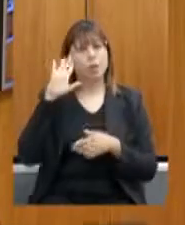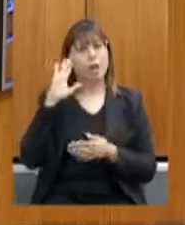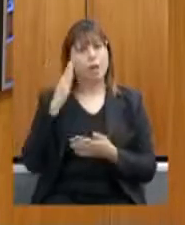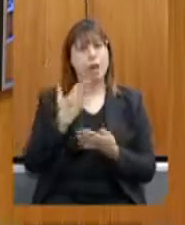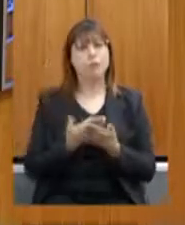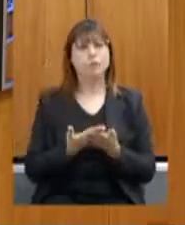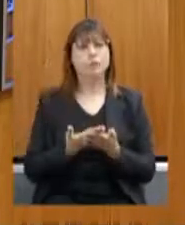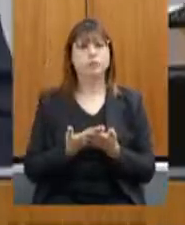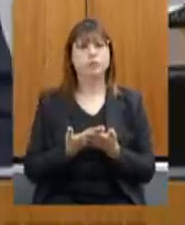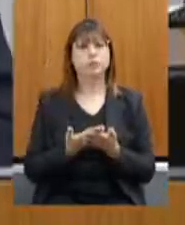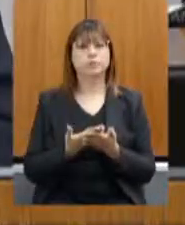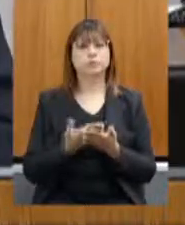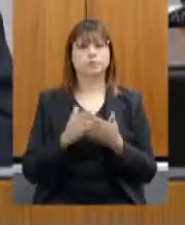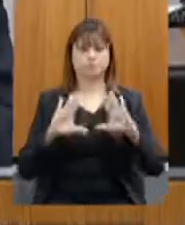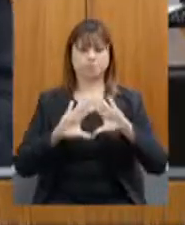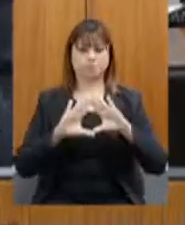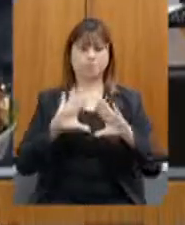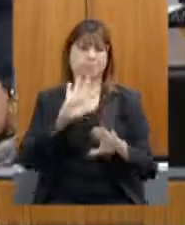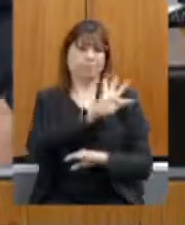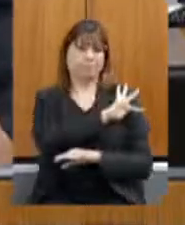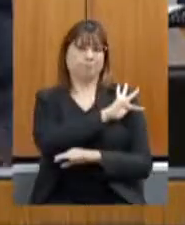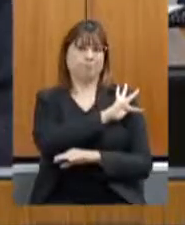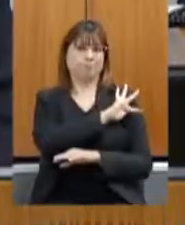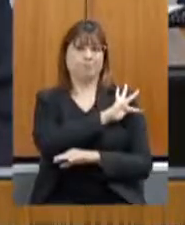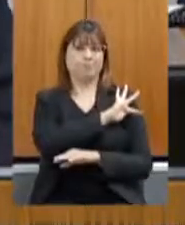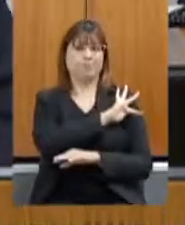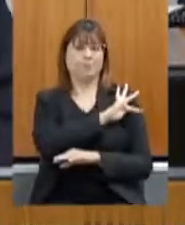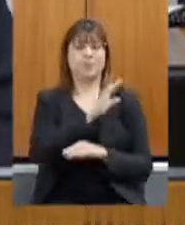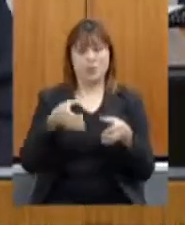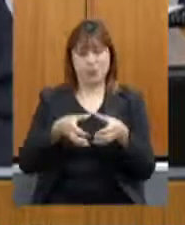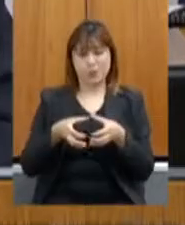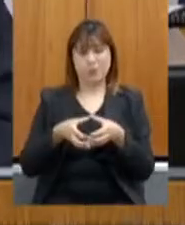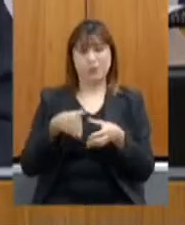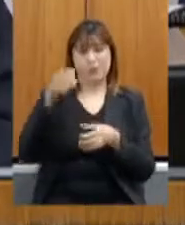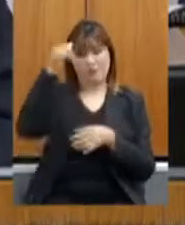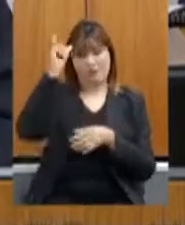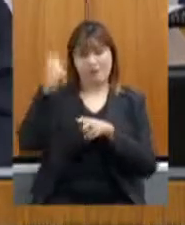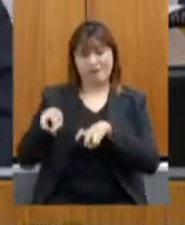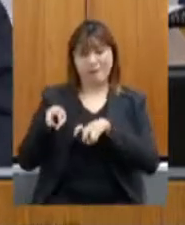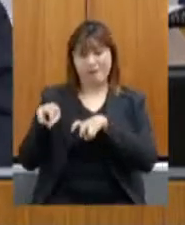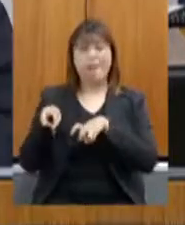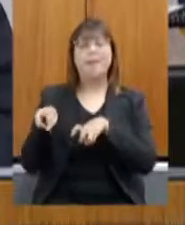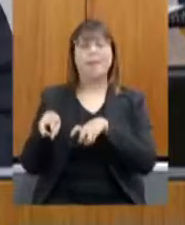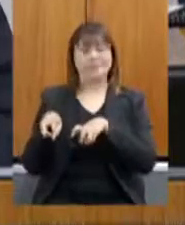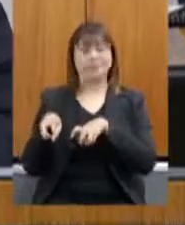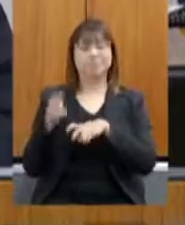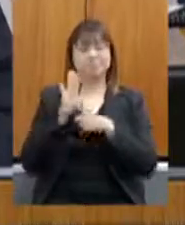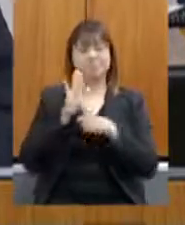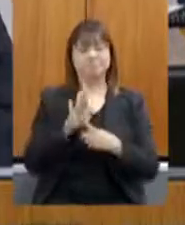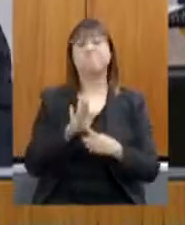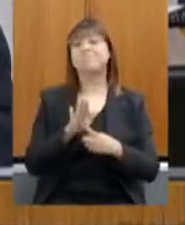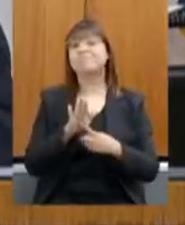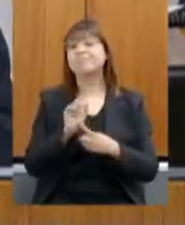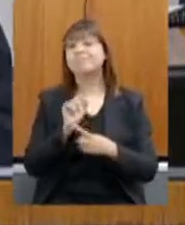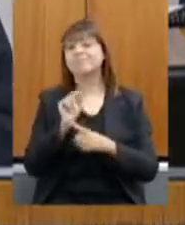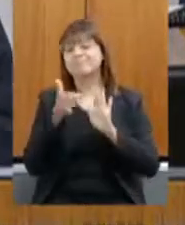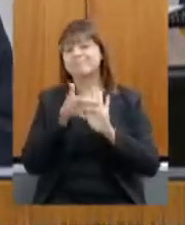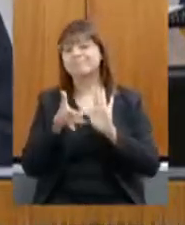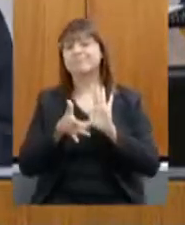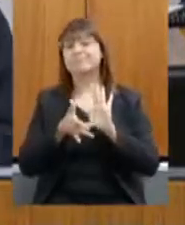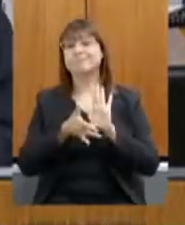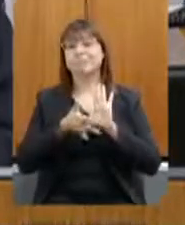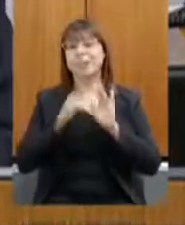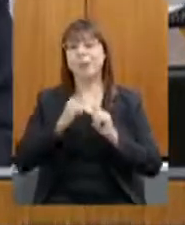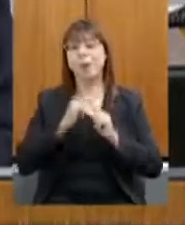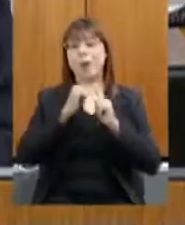nesse assembleia fiscaliza a comissão de agropecuária é aquela que apresenta sempre as pautas positivas